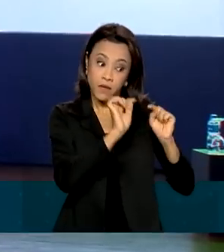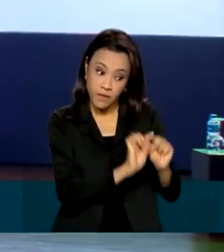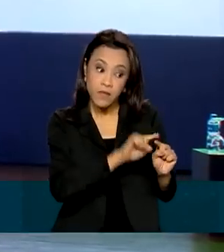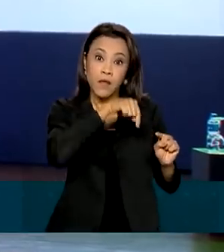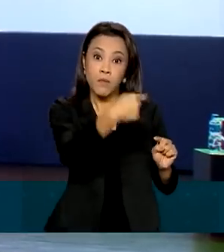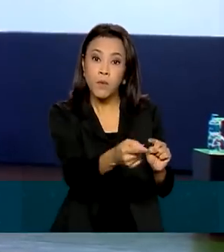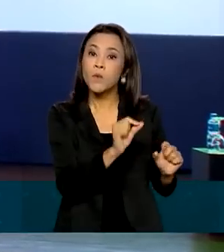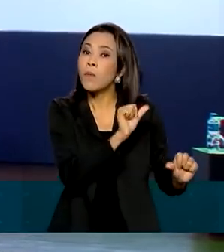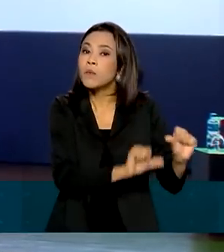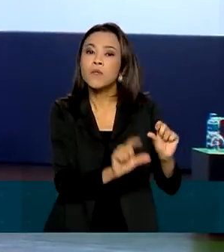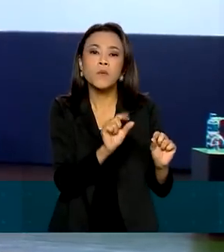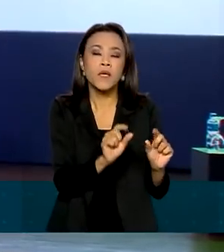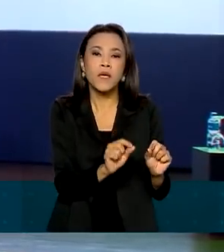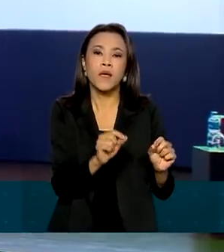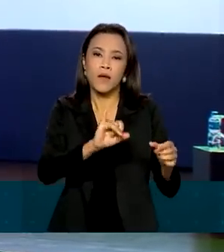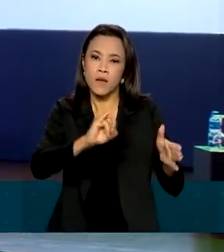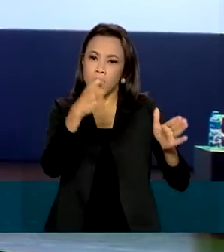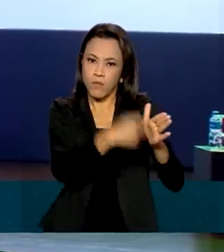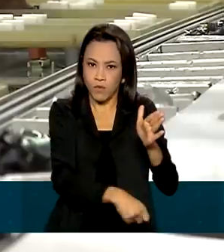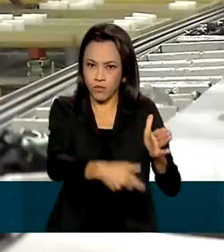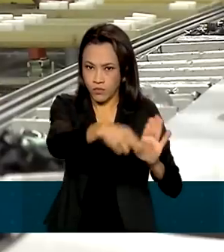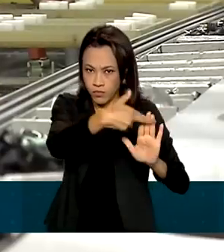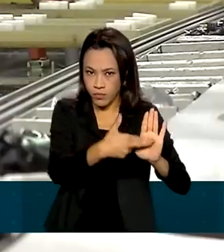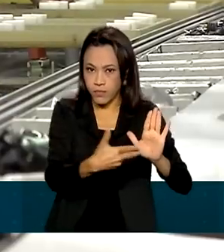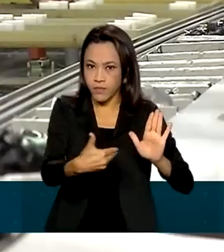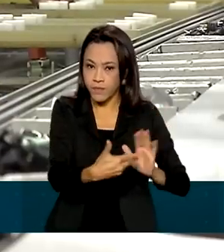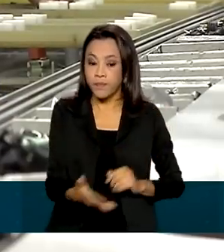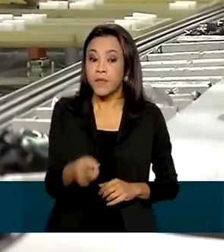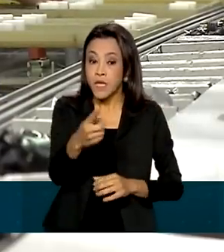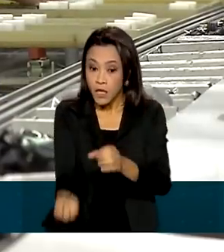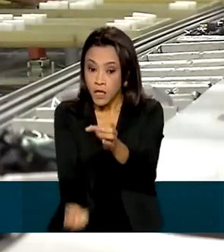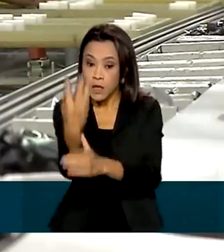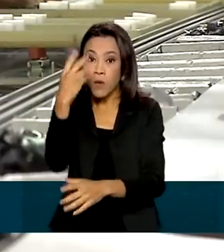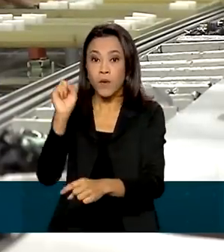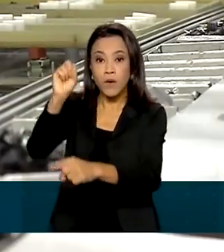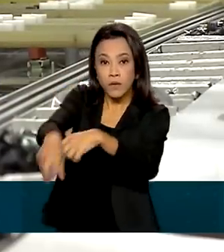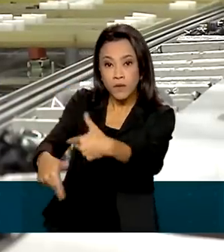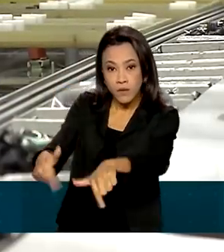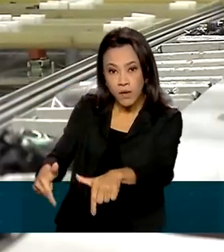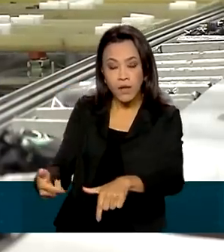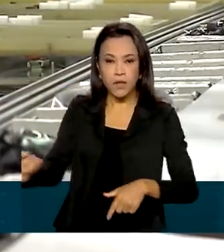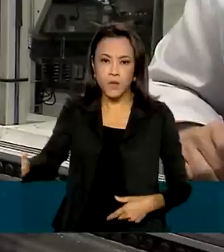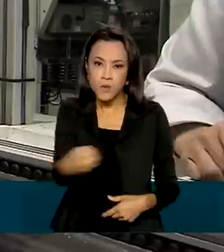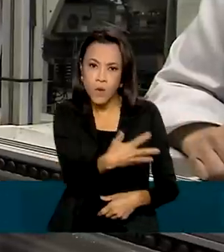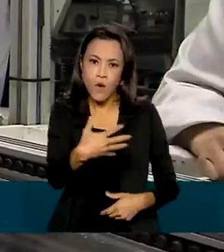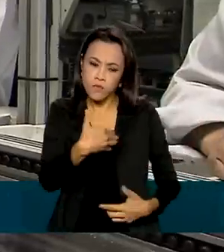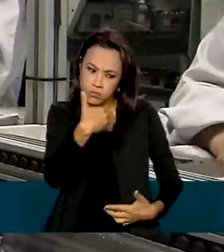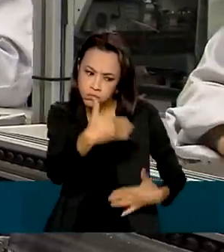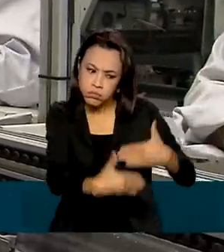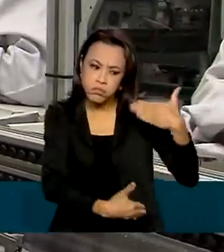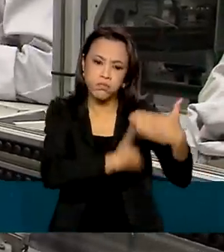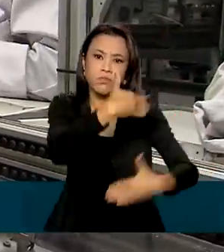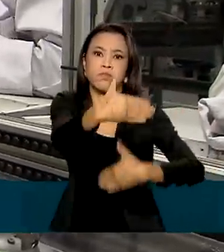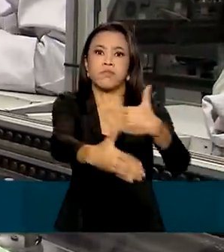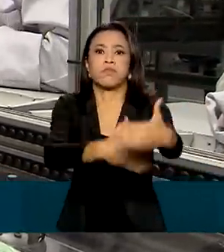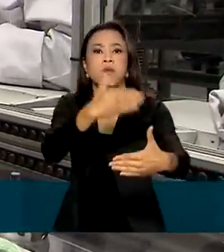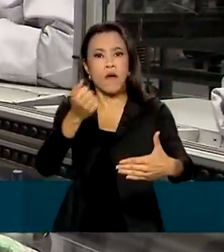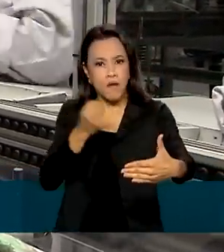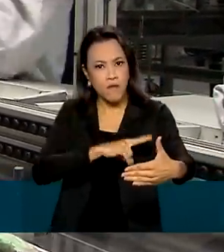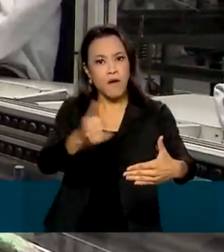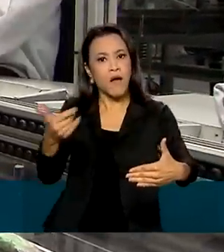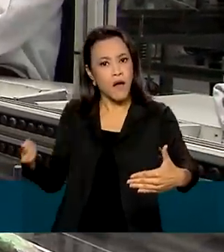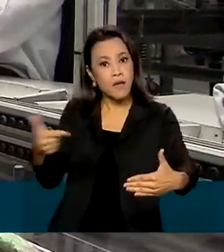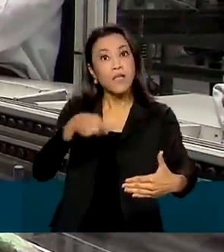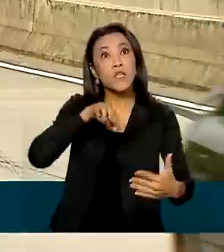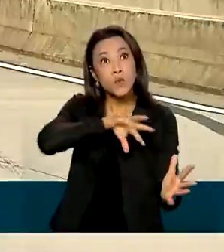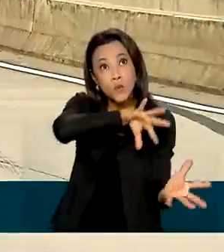Guedes lembrou que o Brasil reagiu bem à crise, criou empregos e que os novos avanços devem vir na contramão do que é esperado para